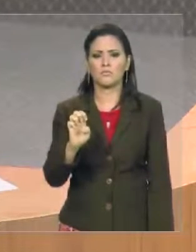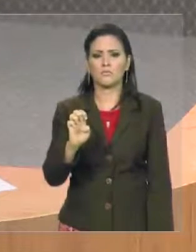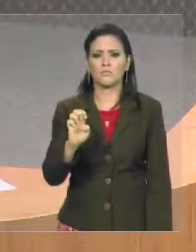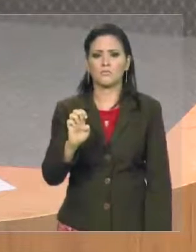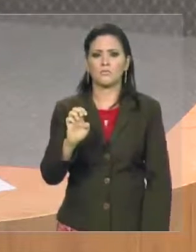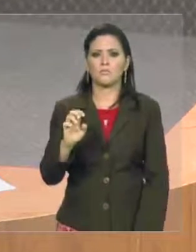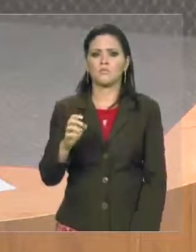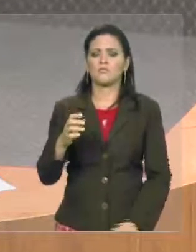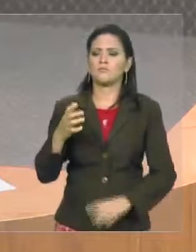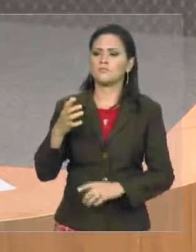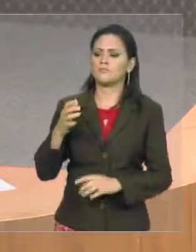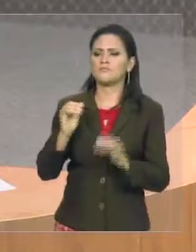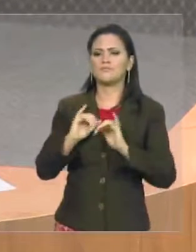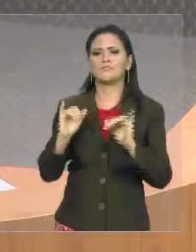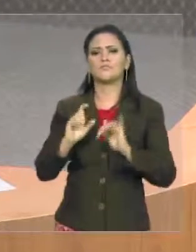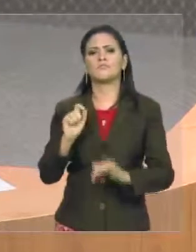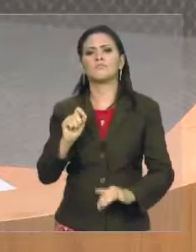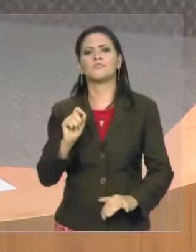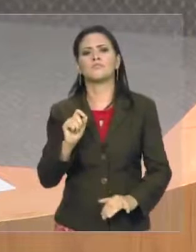premiado.